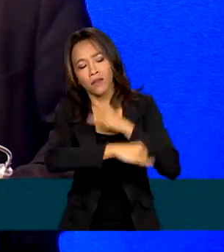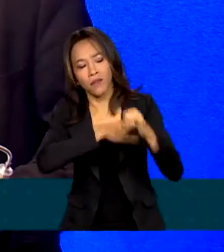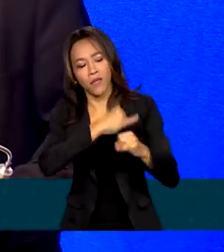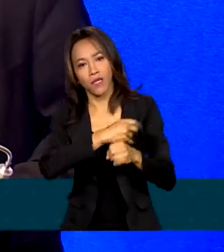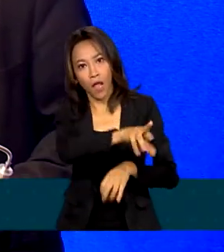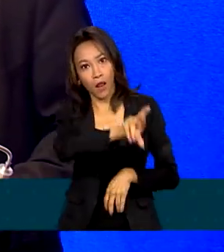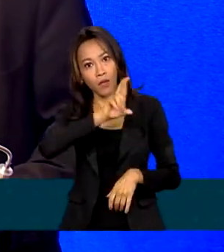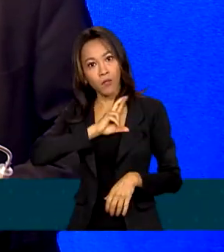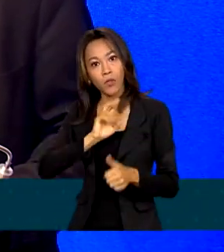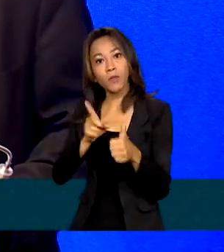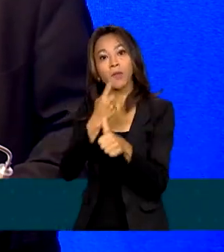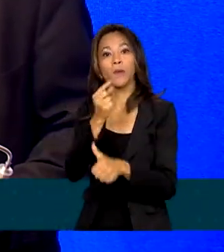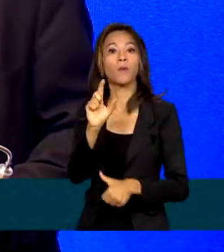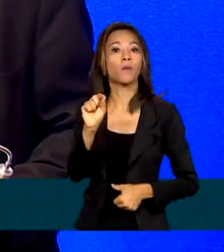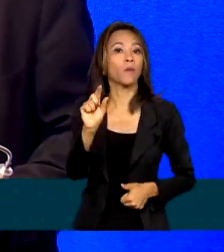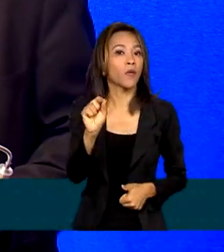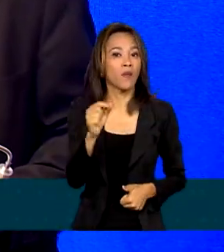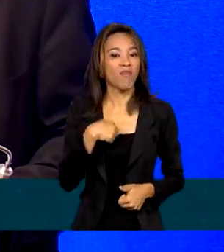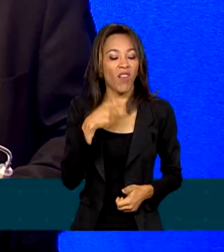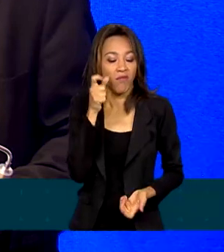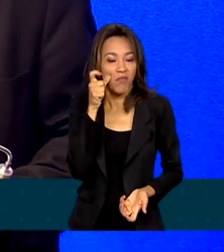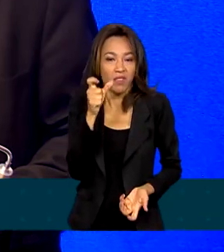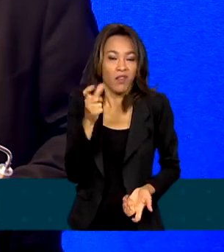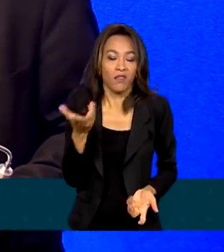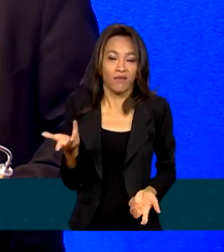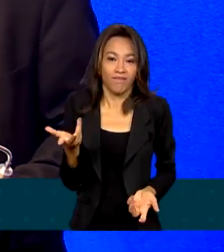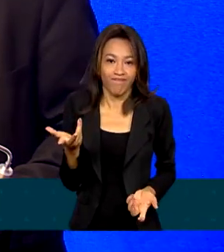que, primeiro, não tem interesse,